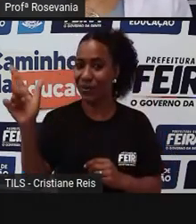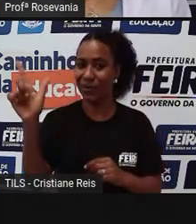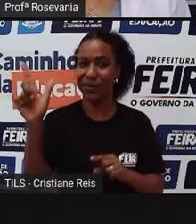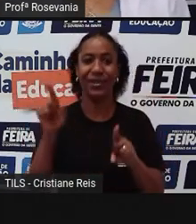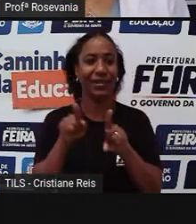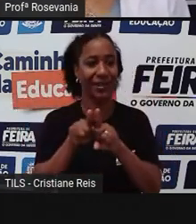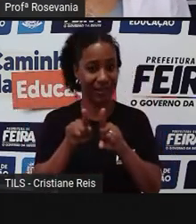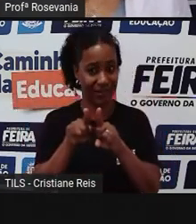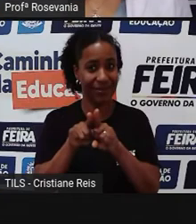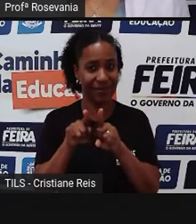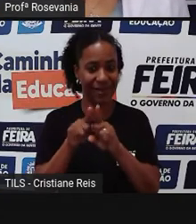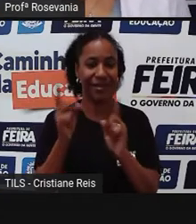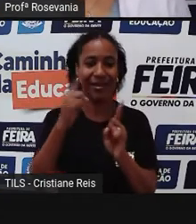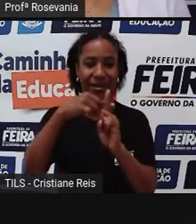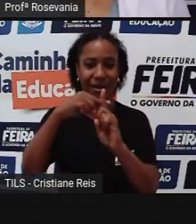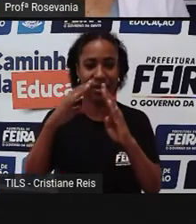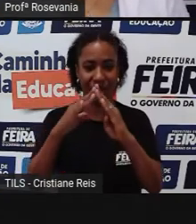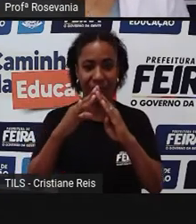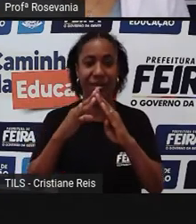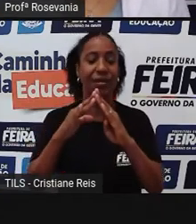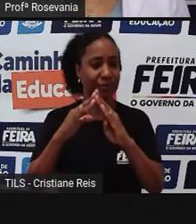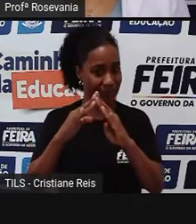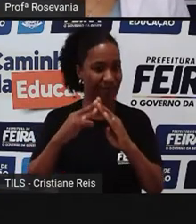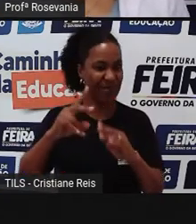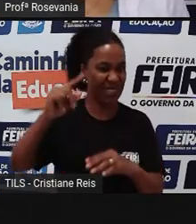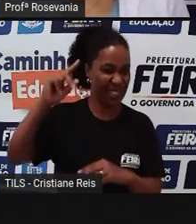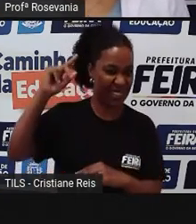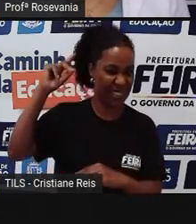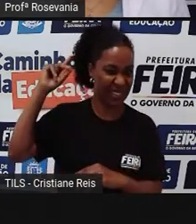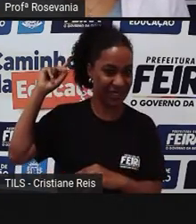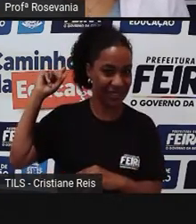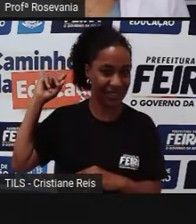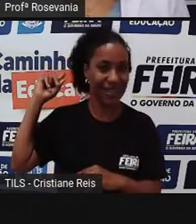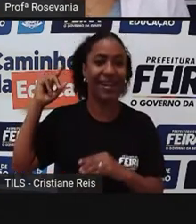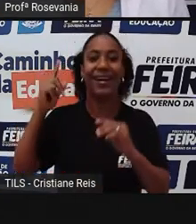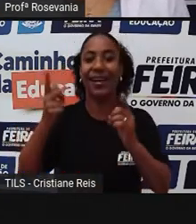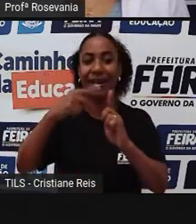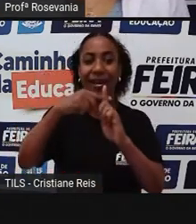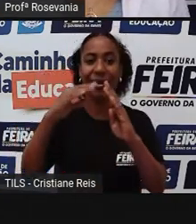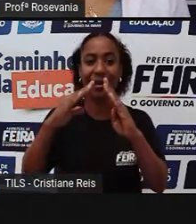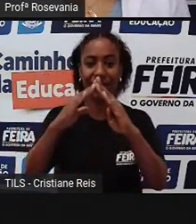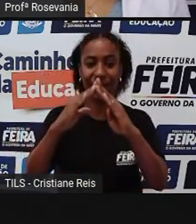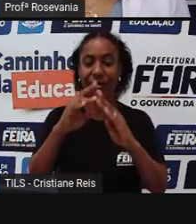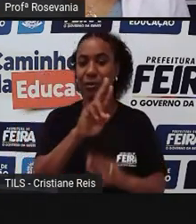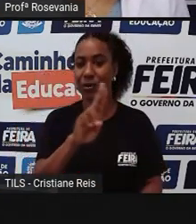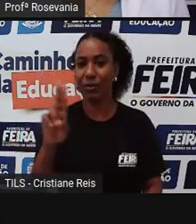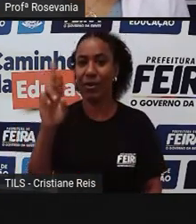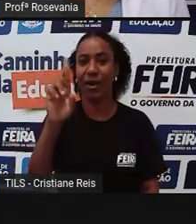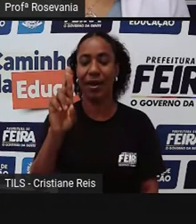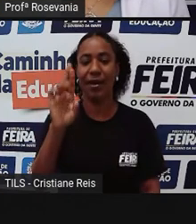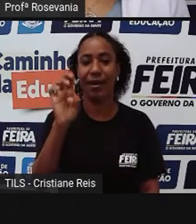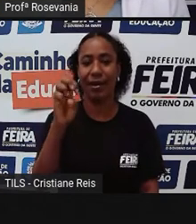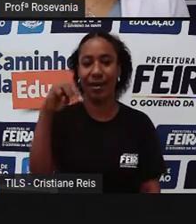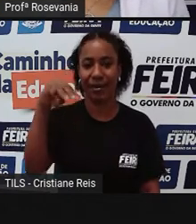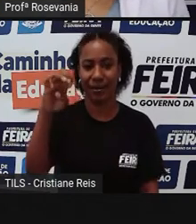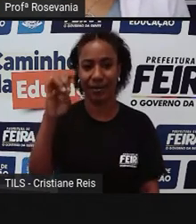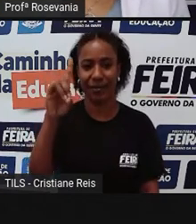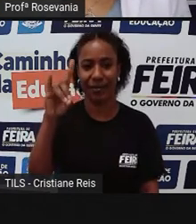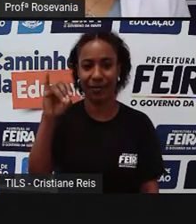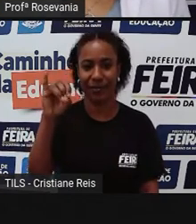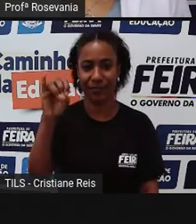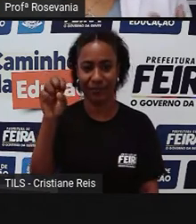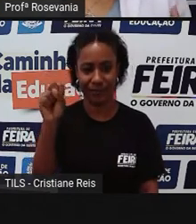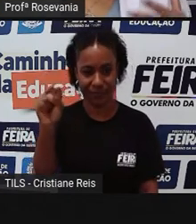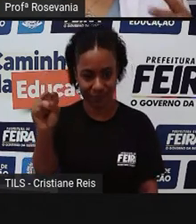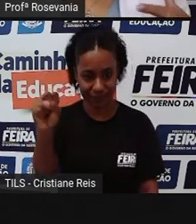também antiga, né, a igreja dos remédios que fica na praça do Todos Remédios, né, e que essa igreja,